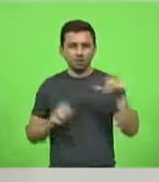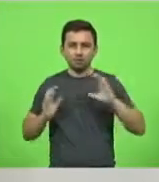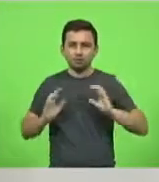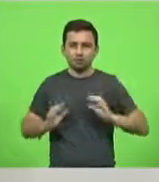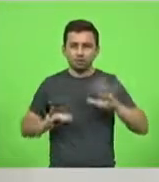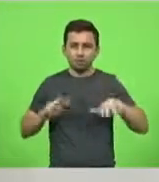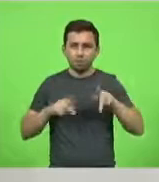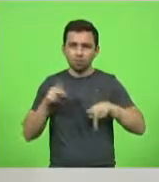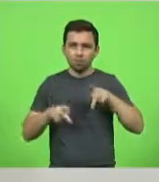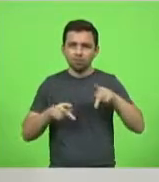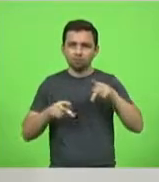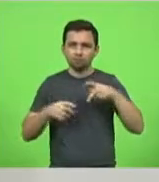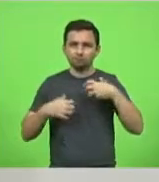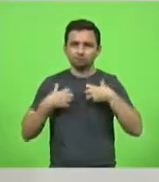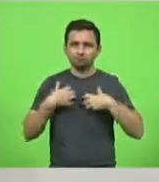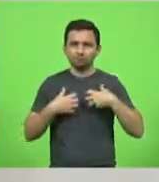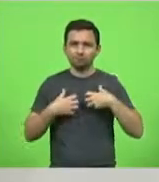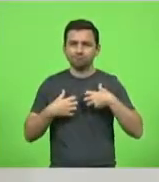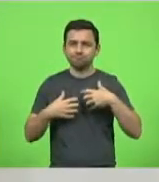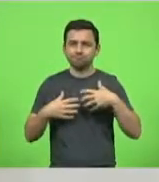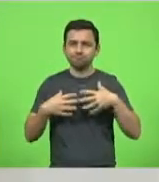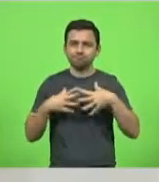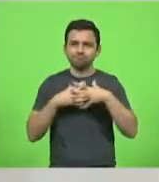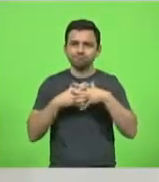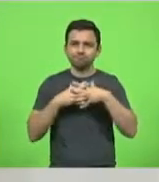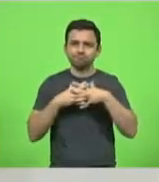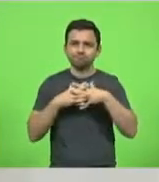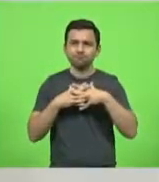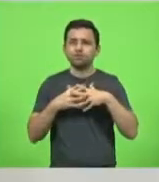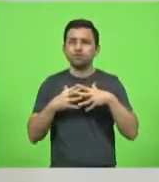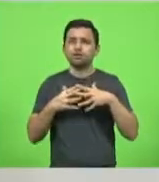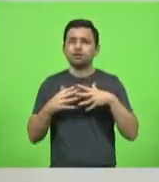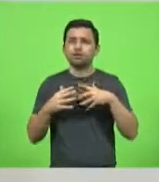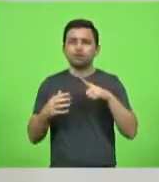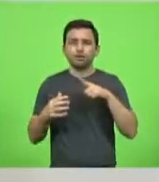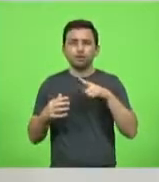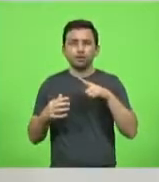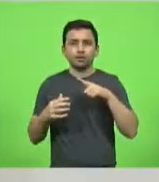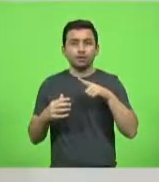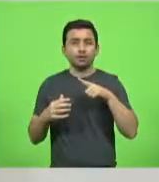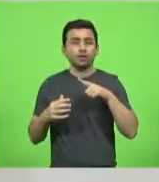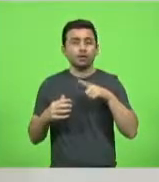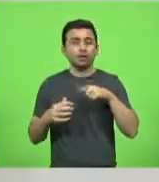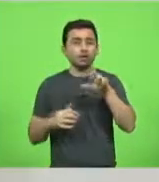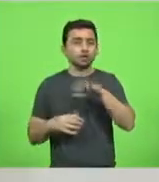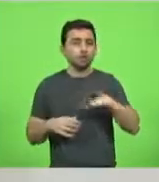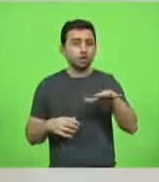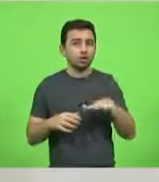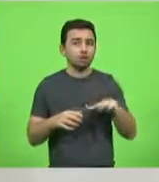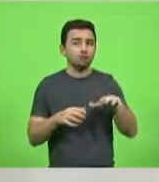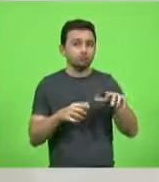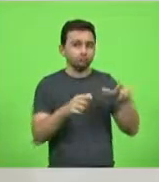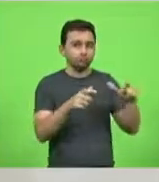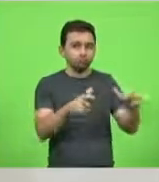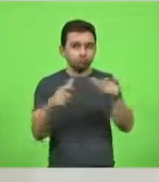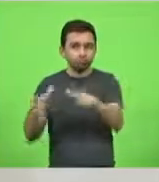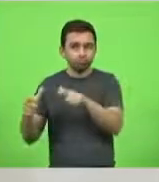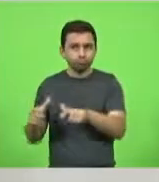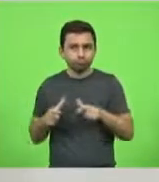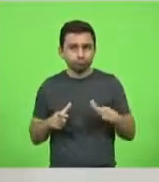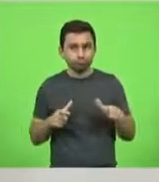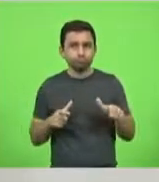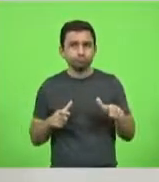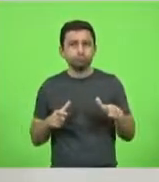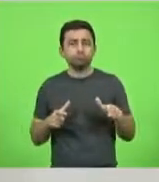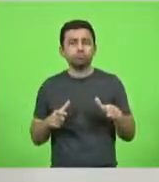relação a isso. O Estado é dividido entre regiões militares. Então, o que me chamou bem a atenção